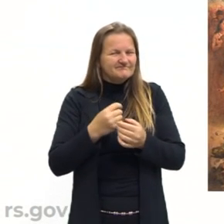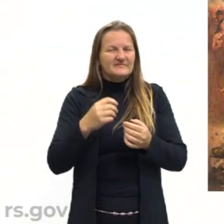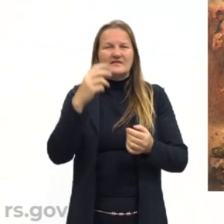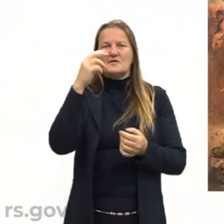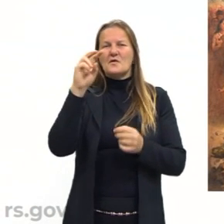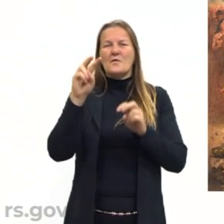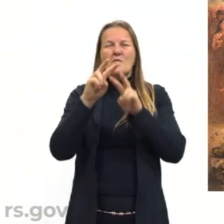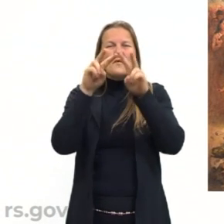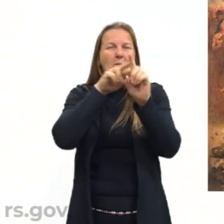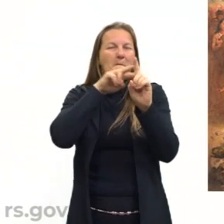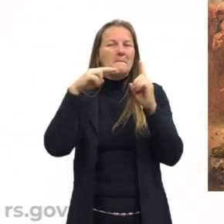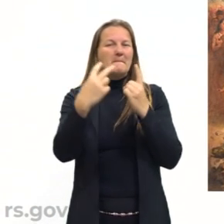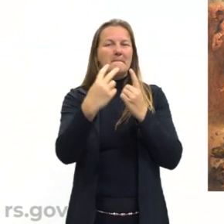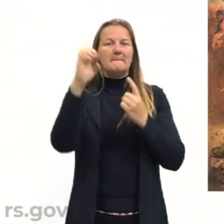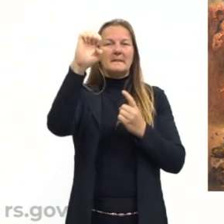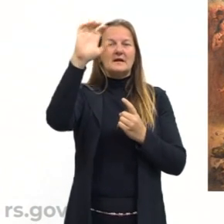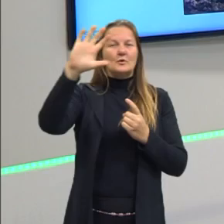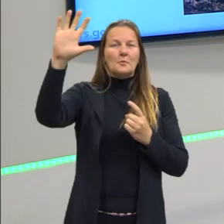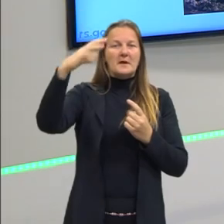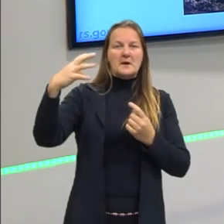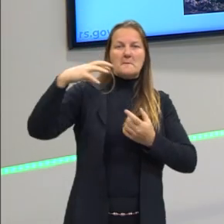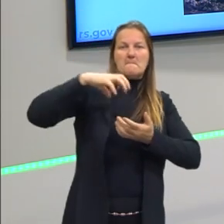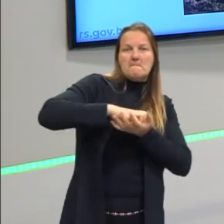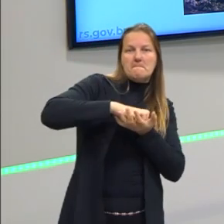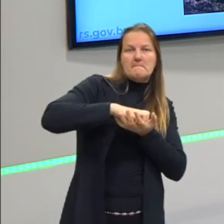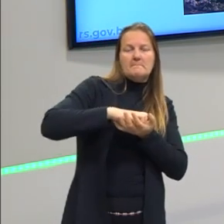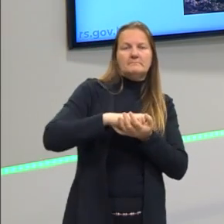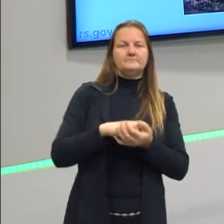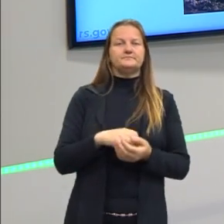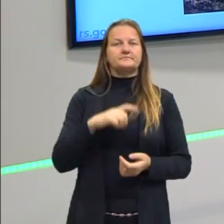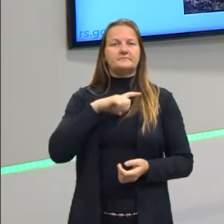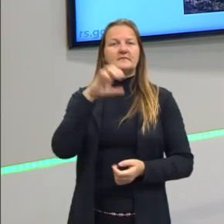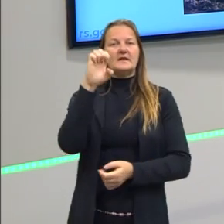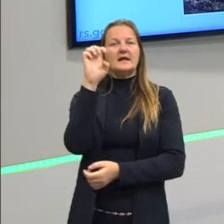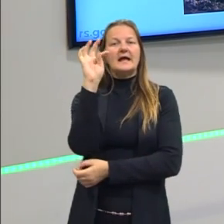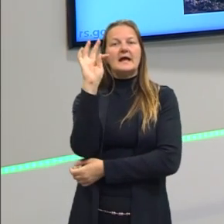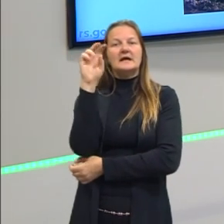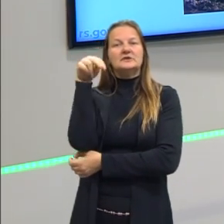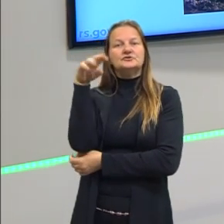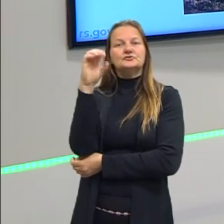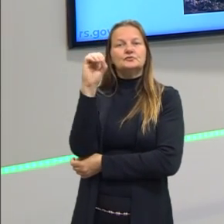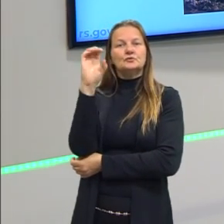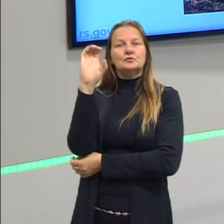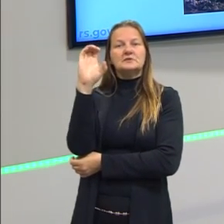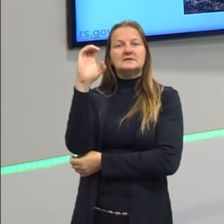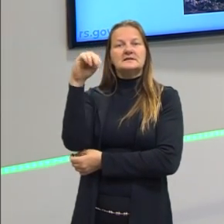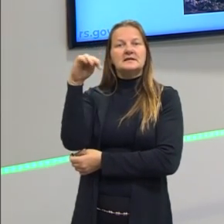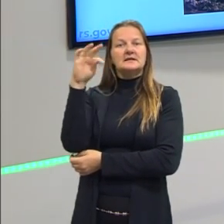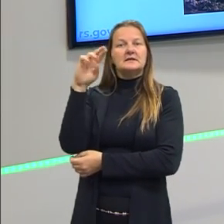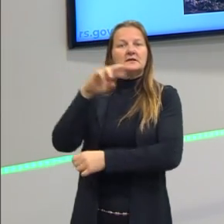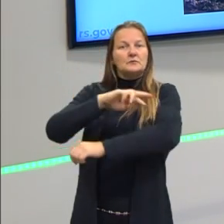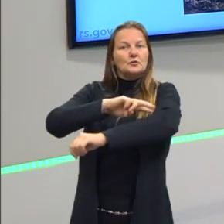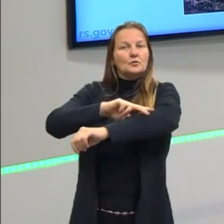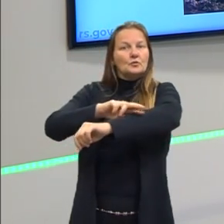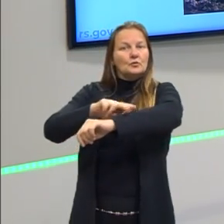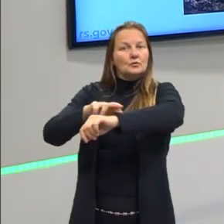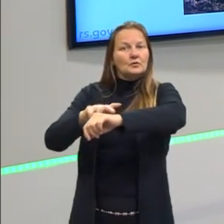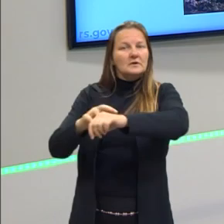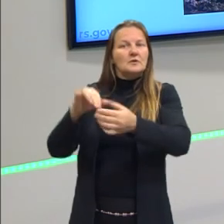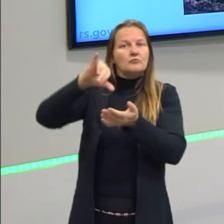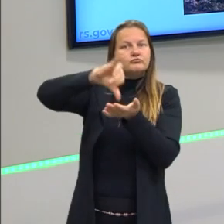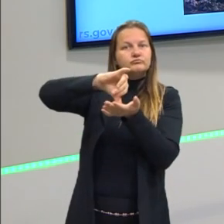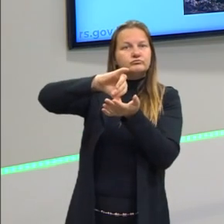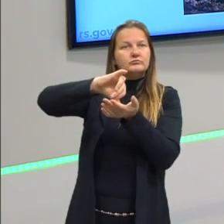europeia, que é também etnocêntrica? O que é esse etnocentrismo? A gente também já comentou isso algumas vezes.